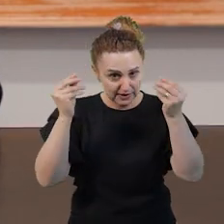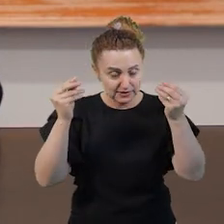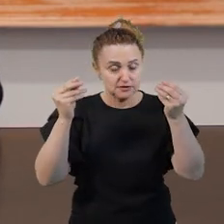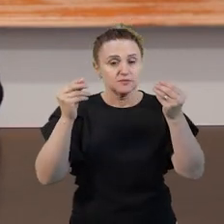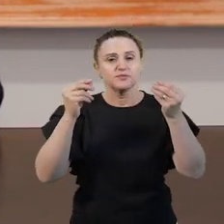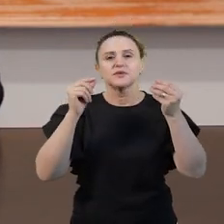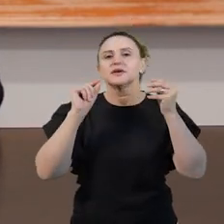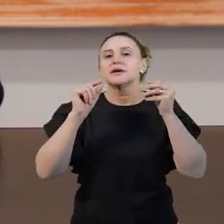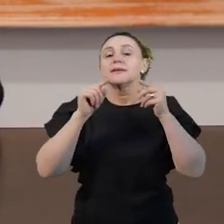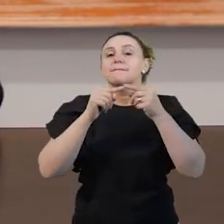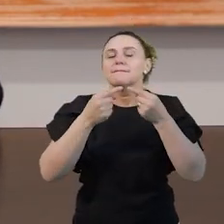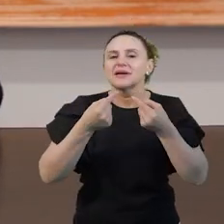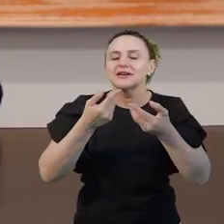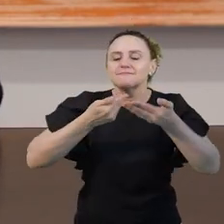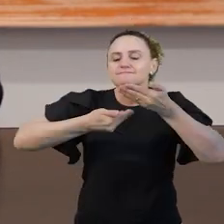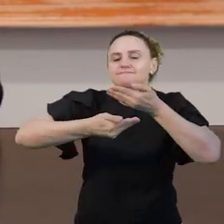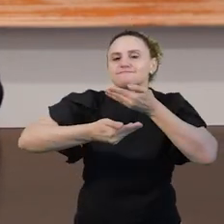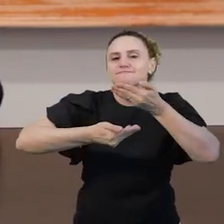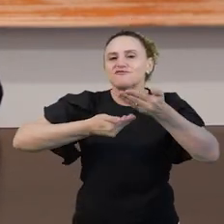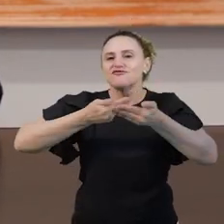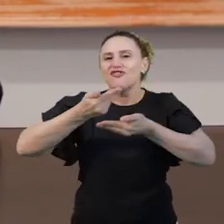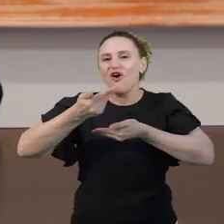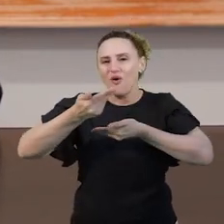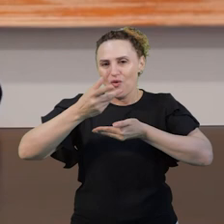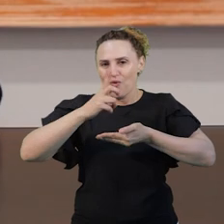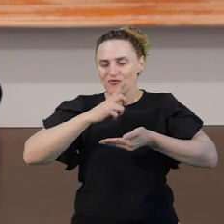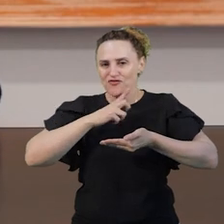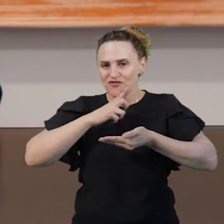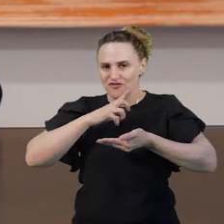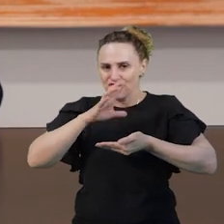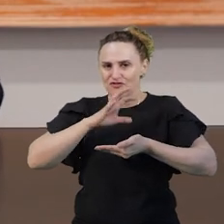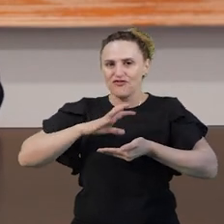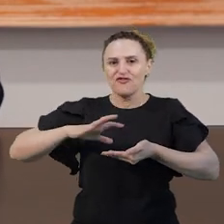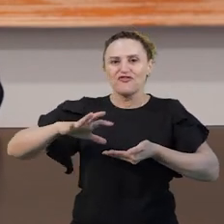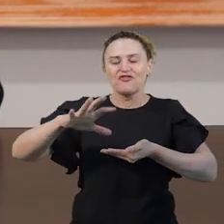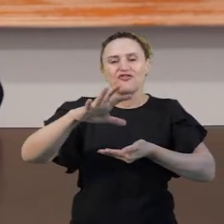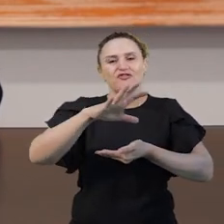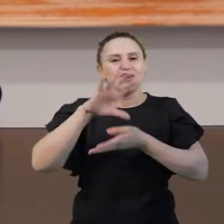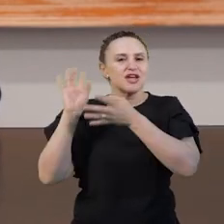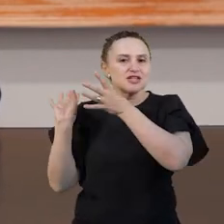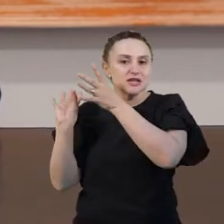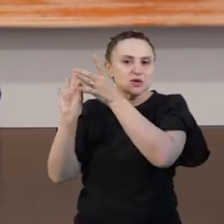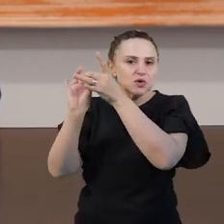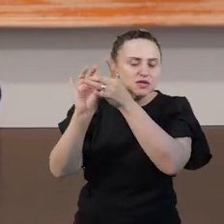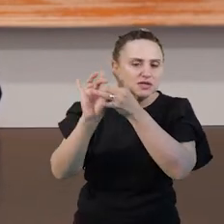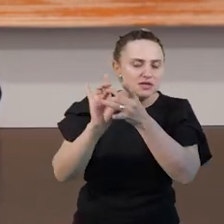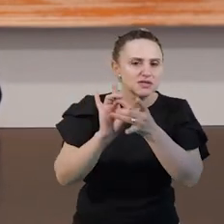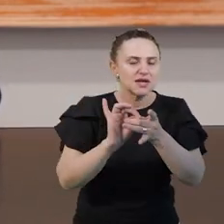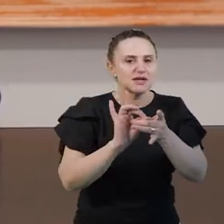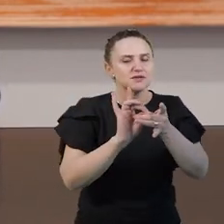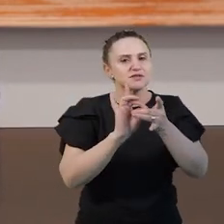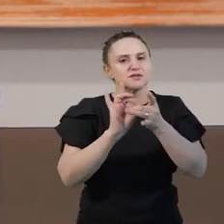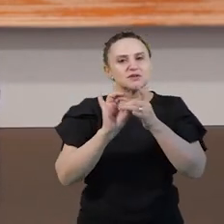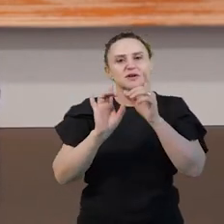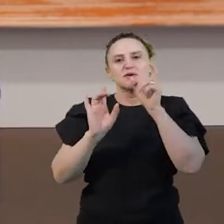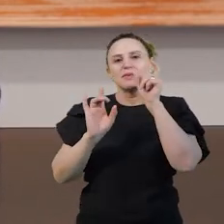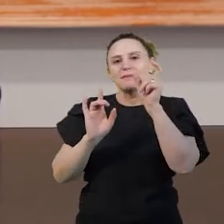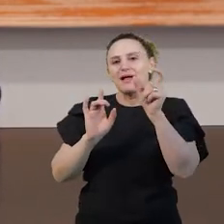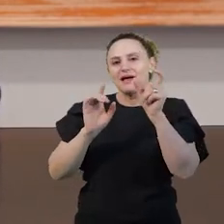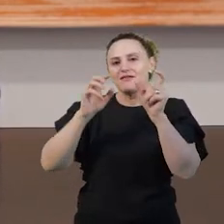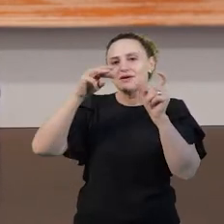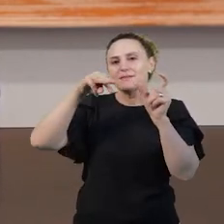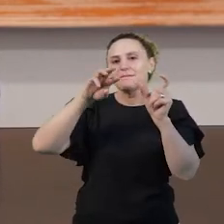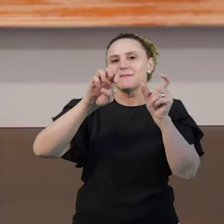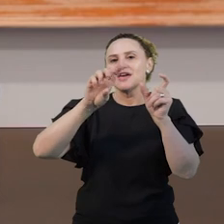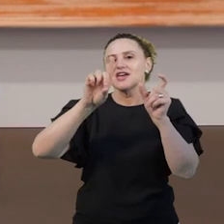envolve a compreensão, a capacidade simbólica e de interação com o outro, tendo a palavra como mediadora.